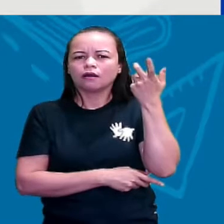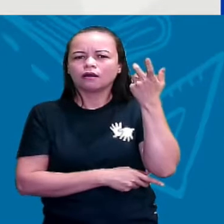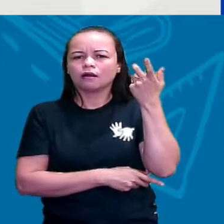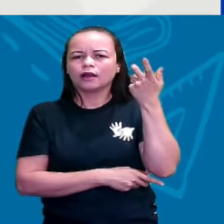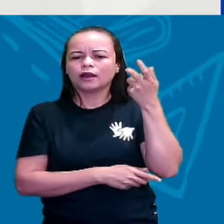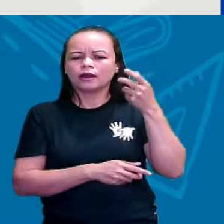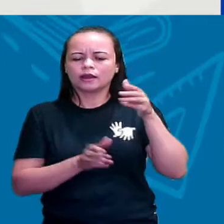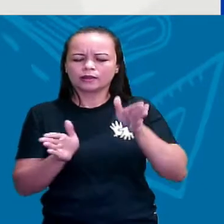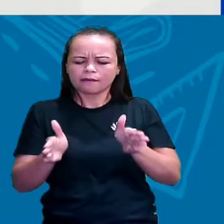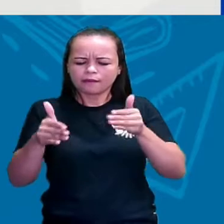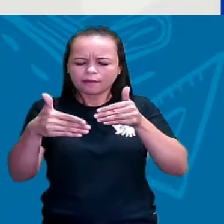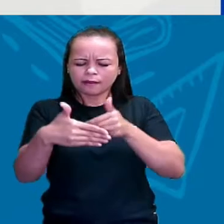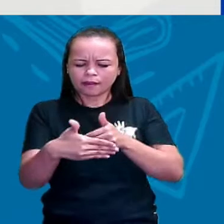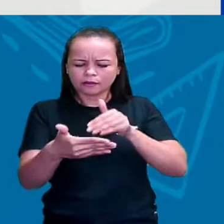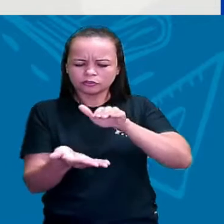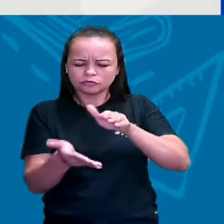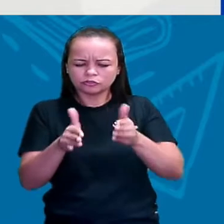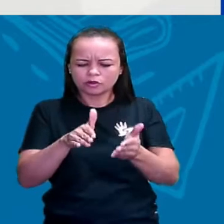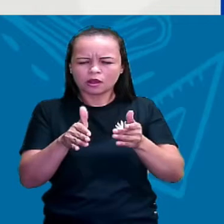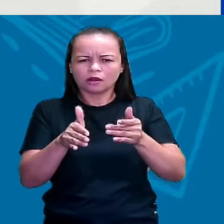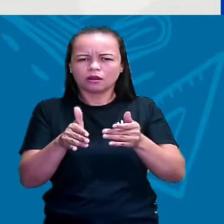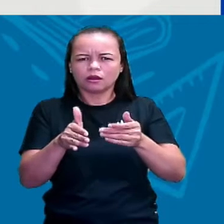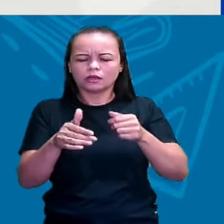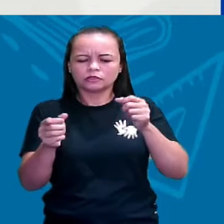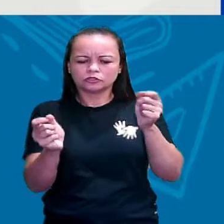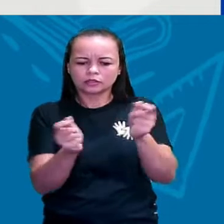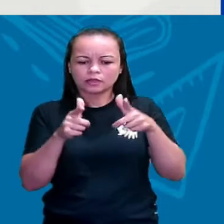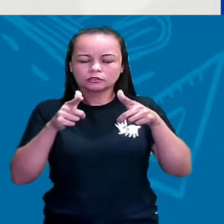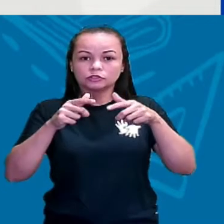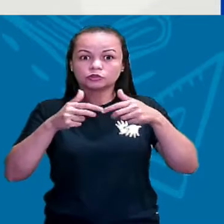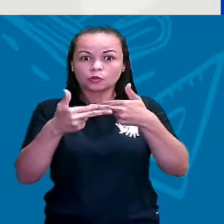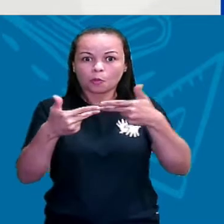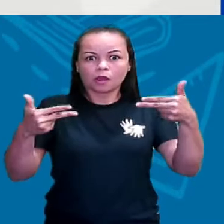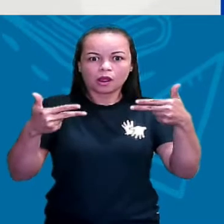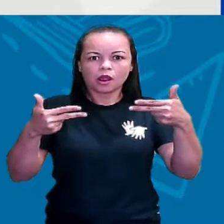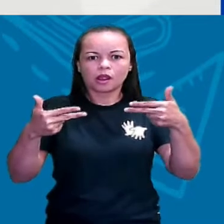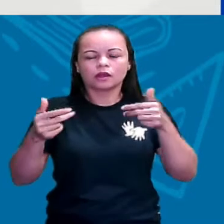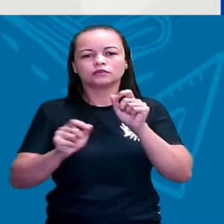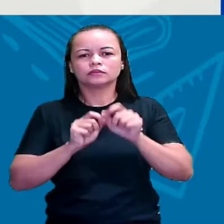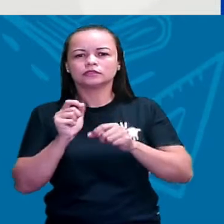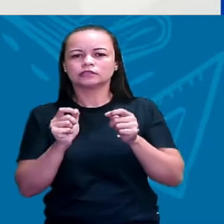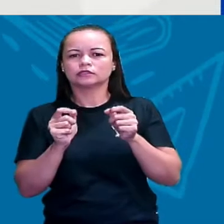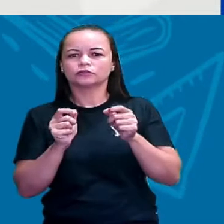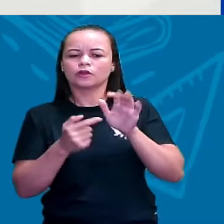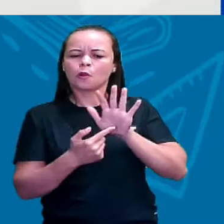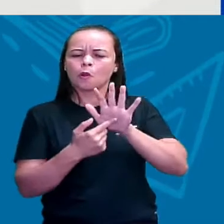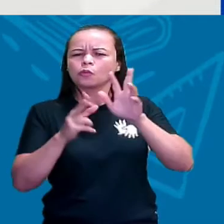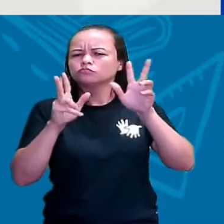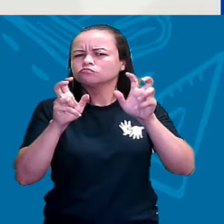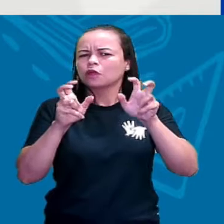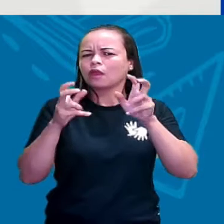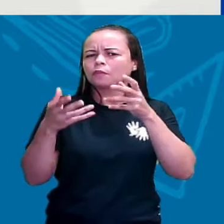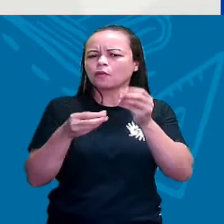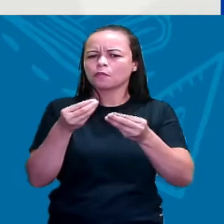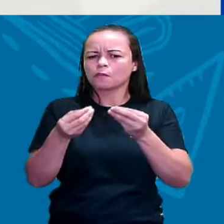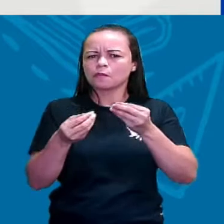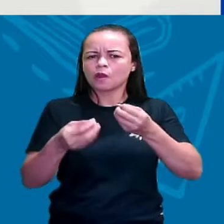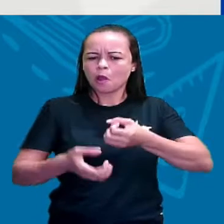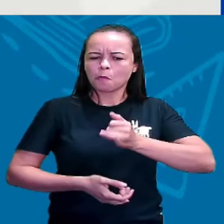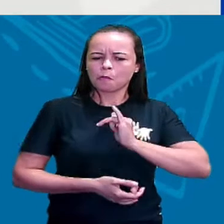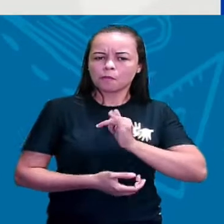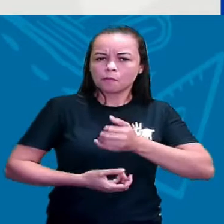o que será que esse poema vai trazer para a gente? Uma caixa, muitas surpresas.